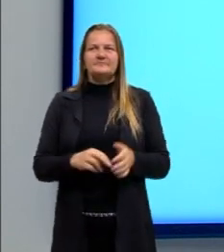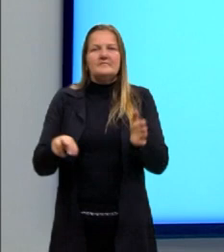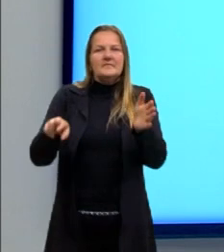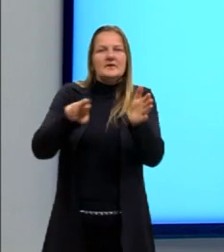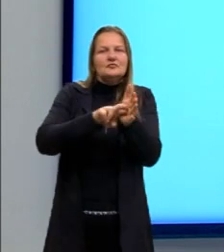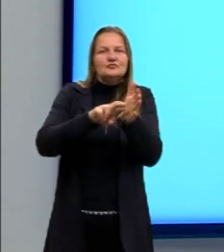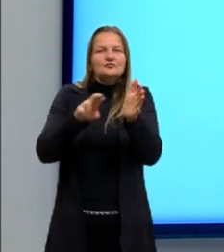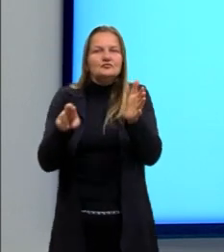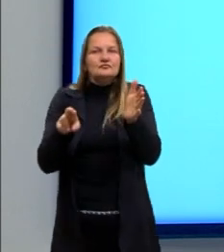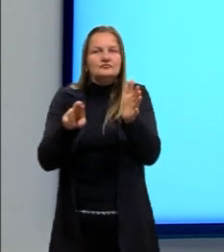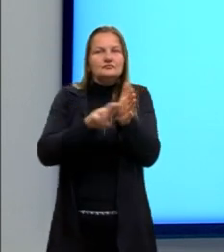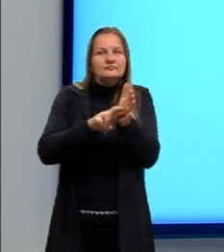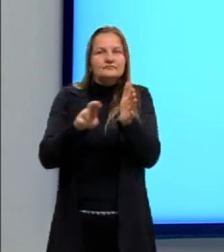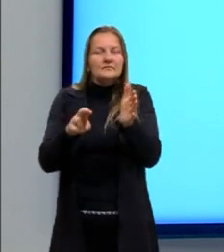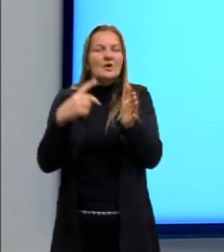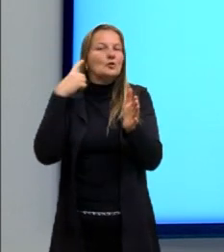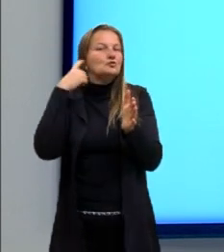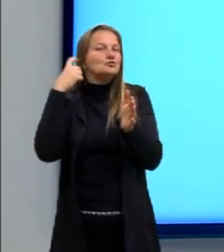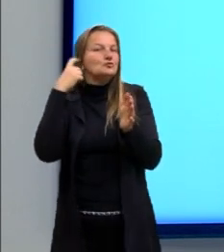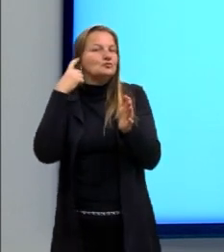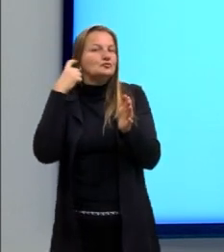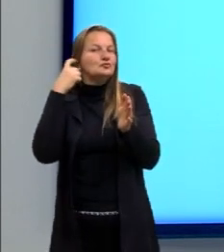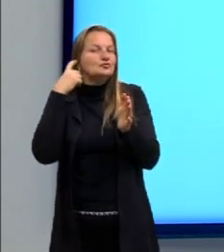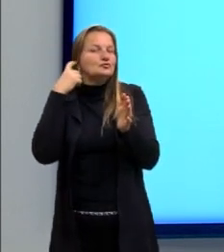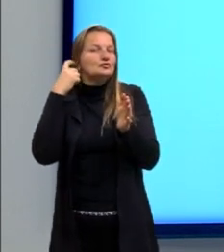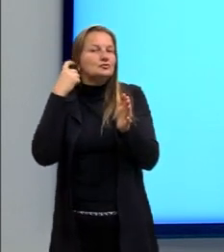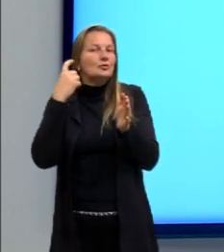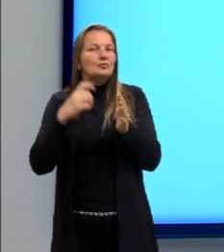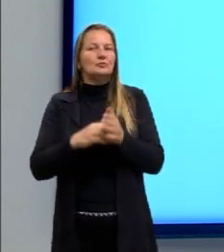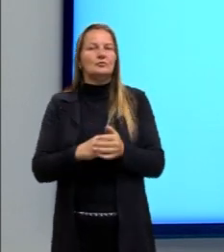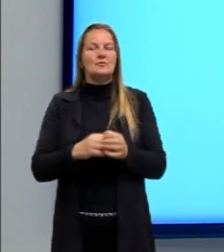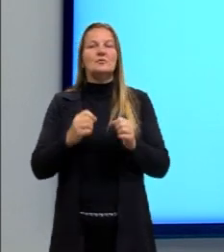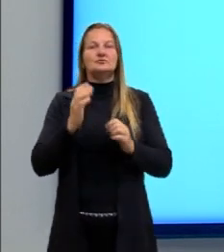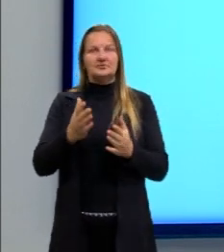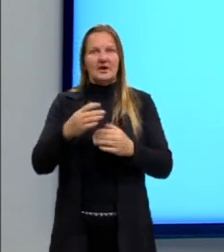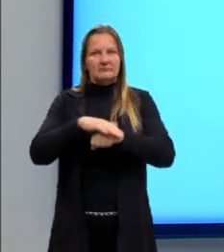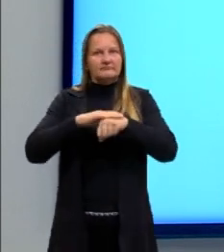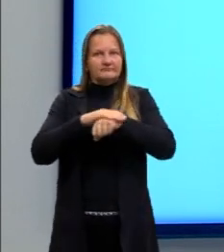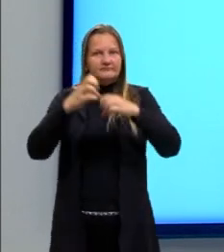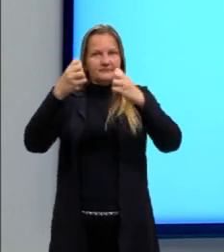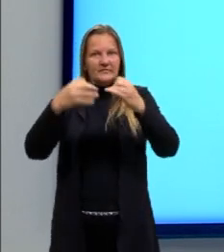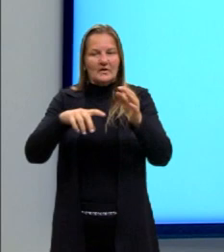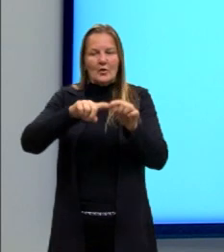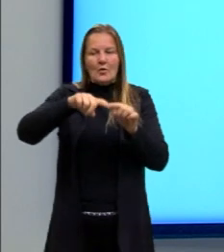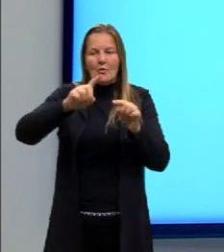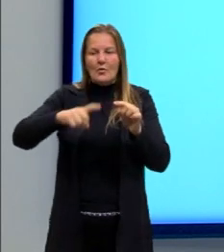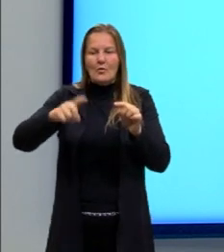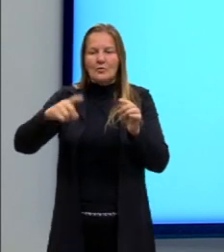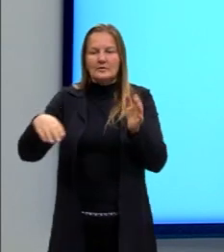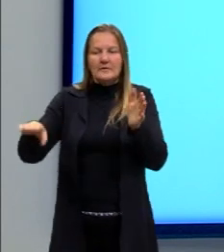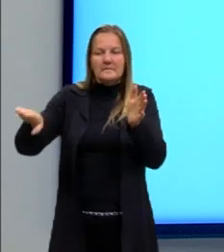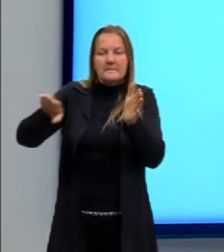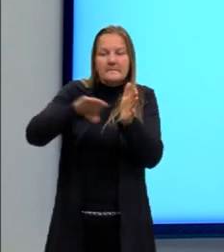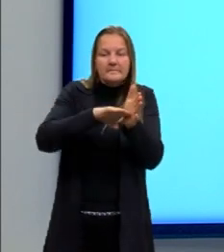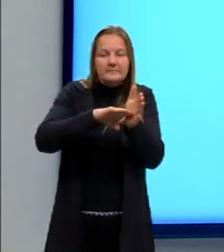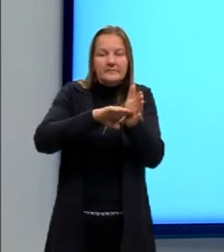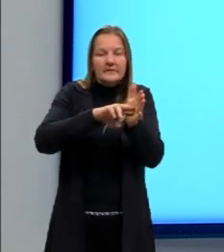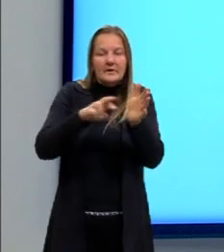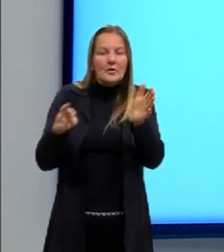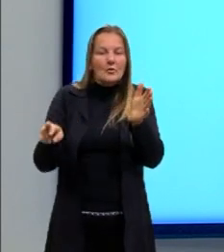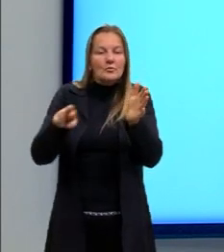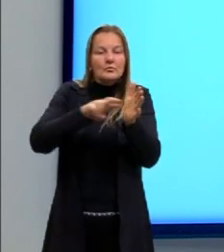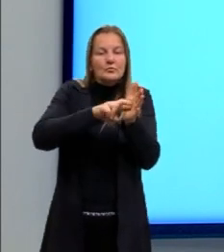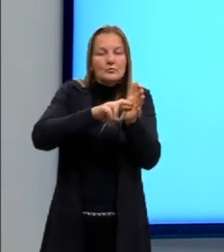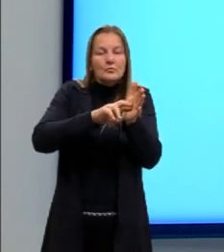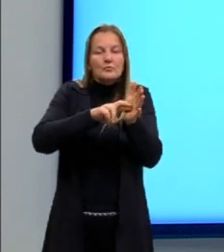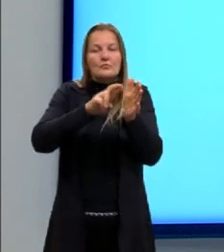A gente já falou sobre a reflexão de uma forma ampla. Quando a gente tinha uma onda que chegava até um obstáculo e